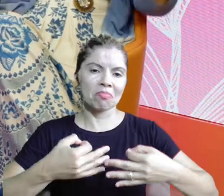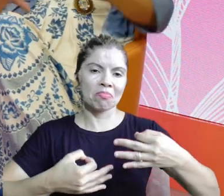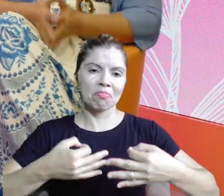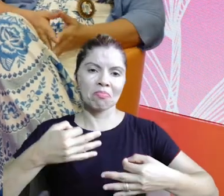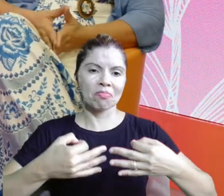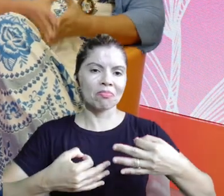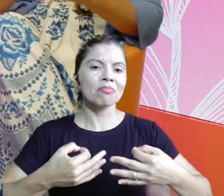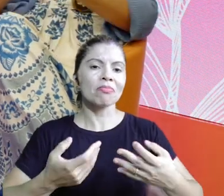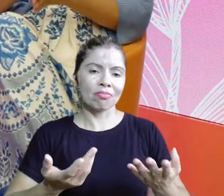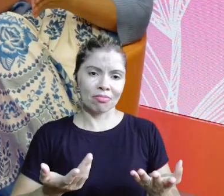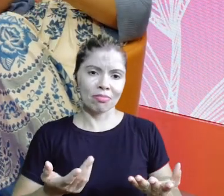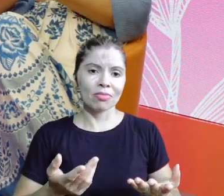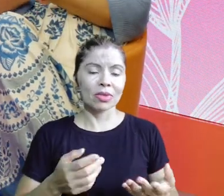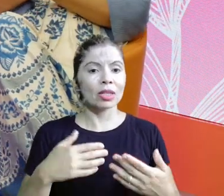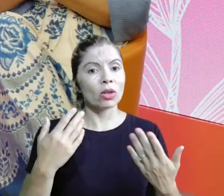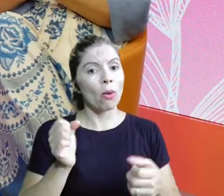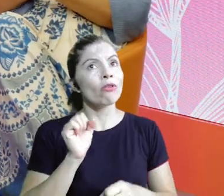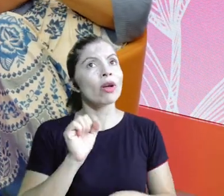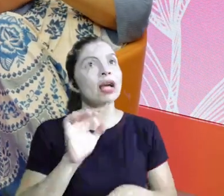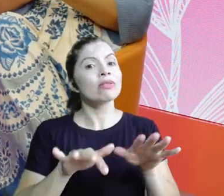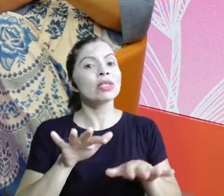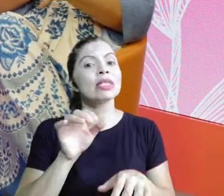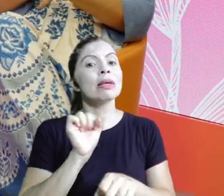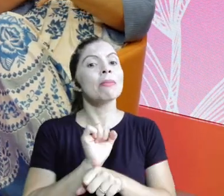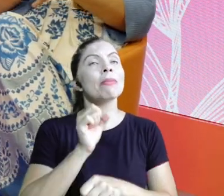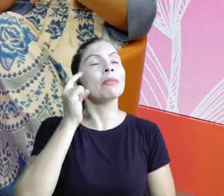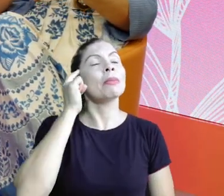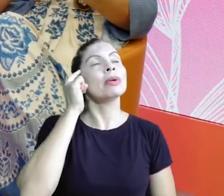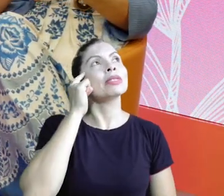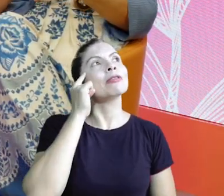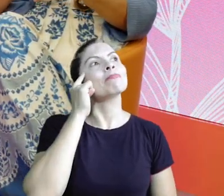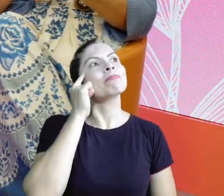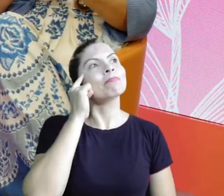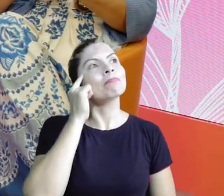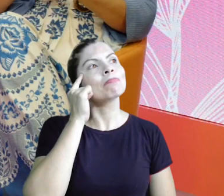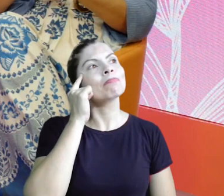né? Exatamente. Então, assim, a hora que você para para pensar é uma situação